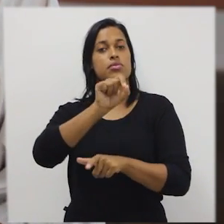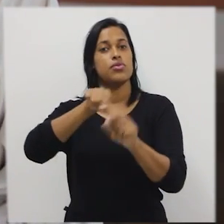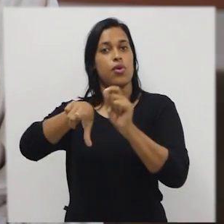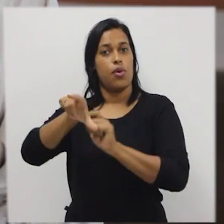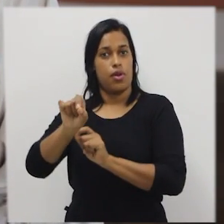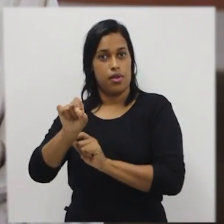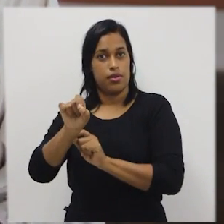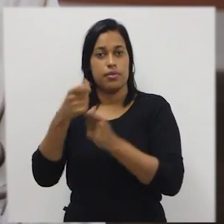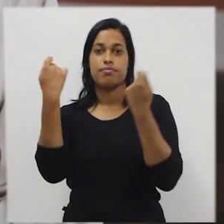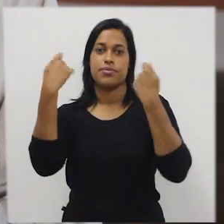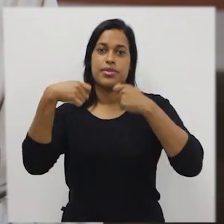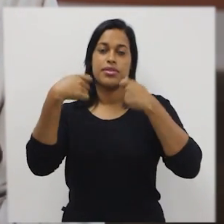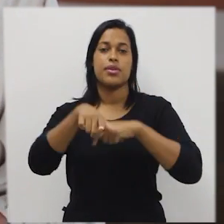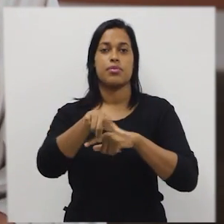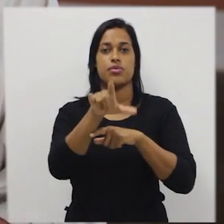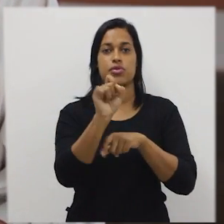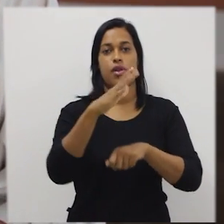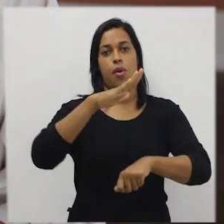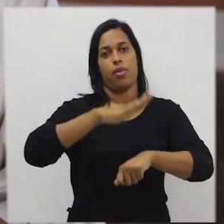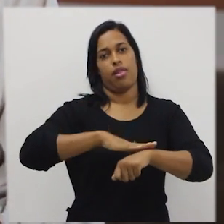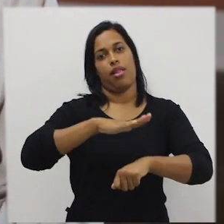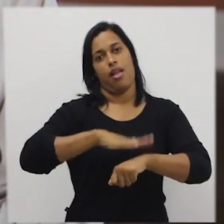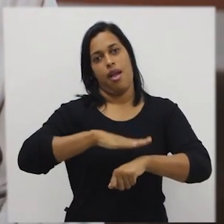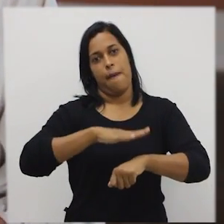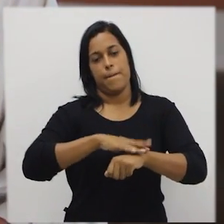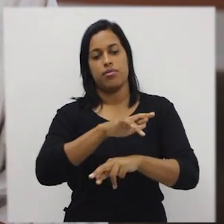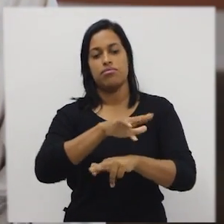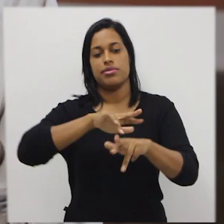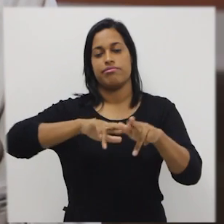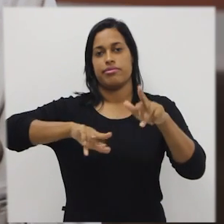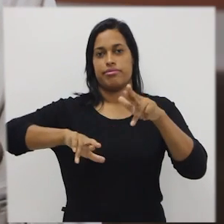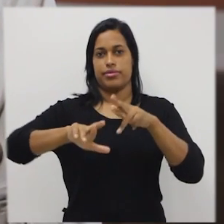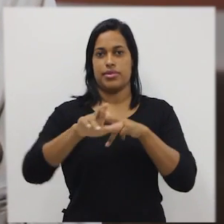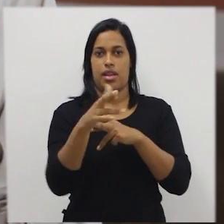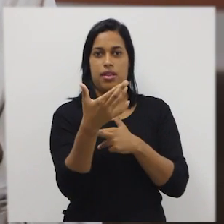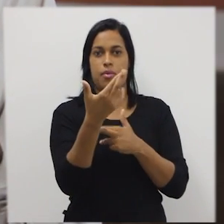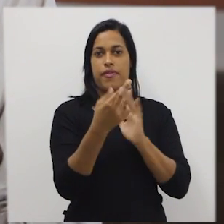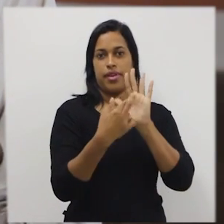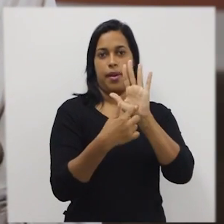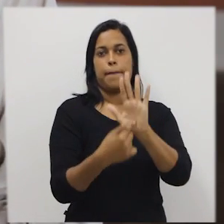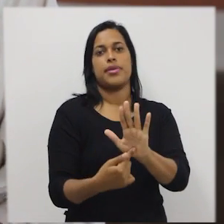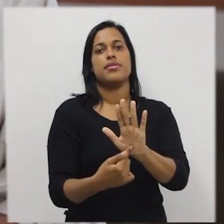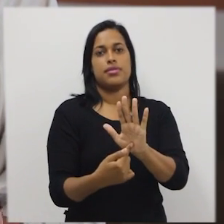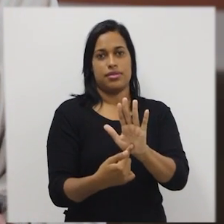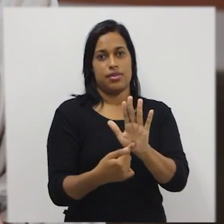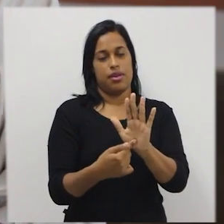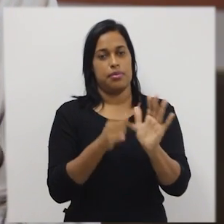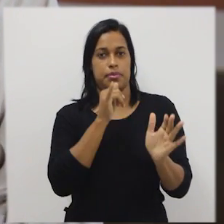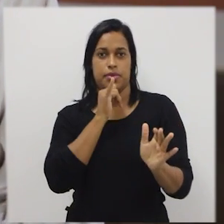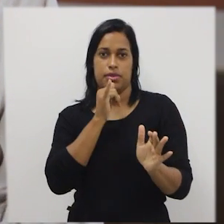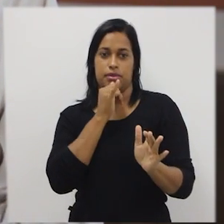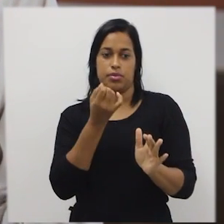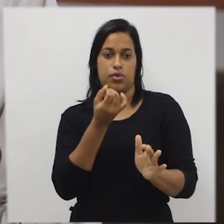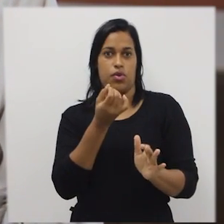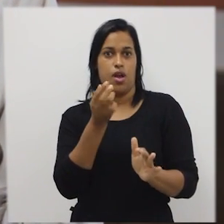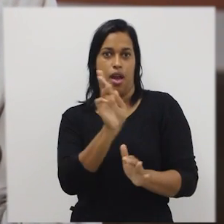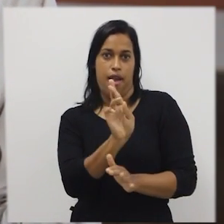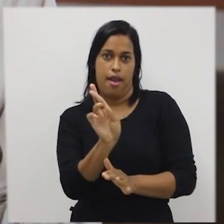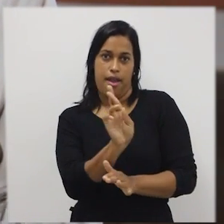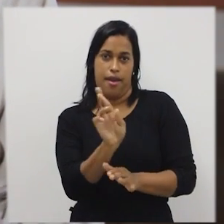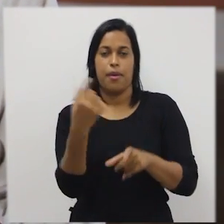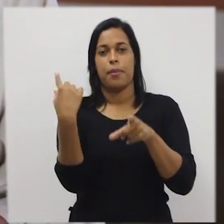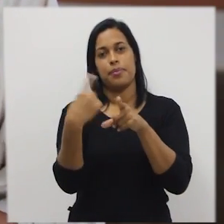variáveis, nós definimos o tipo de dado que essa variável vai representar. No nosso caso, eu coloquei real,